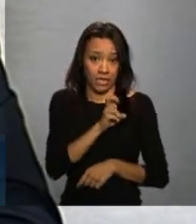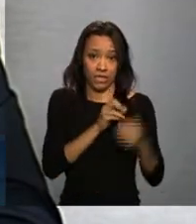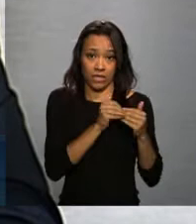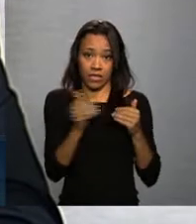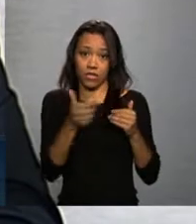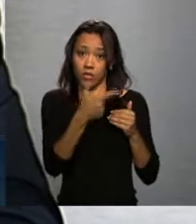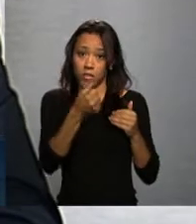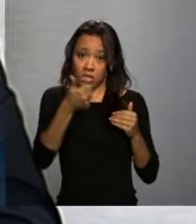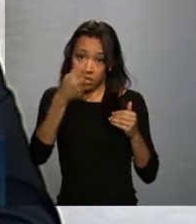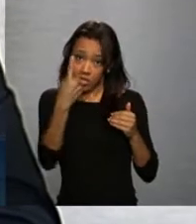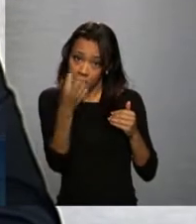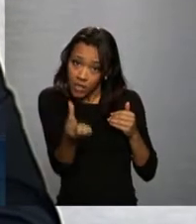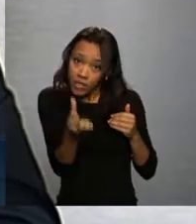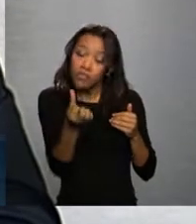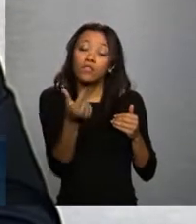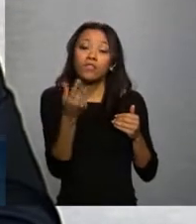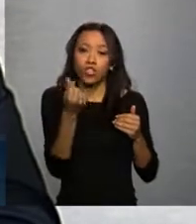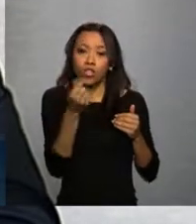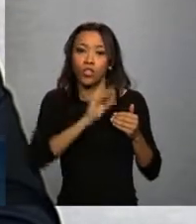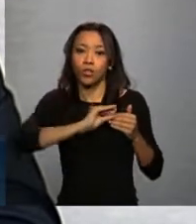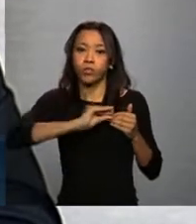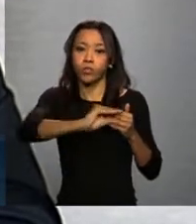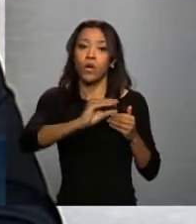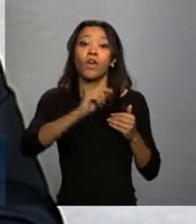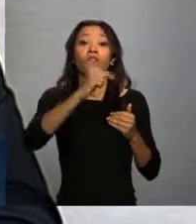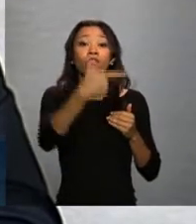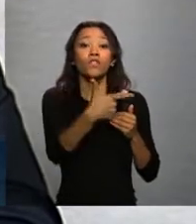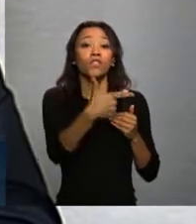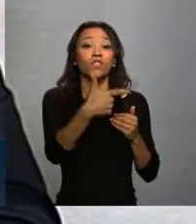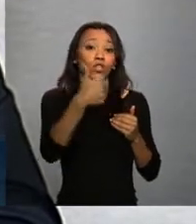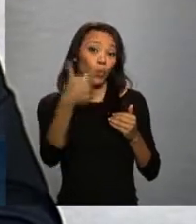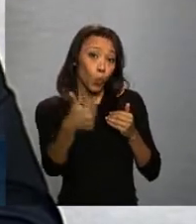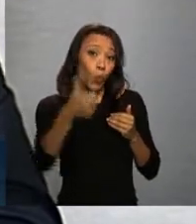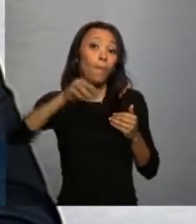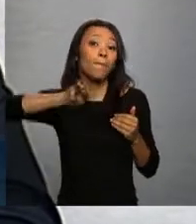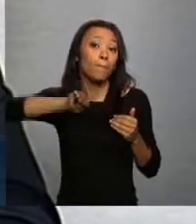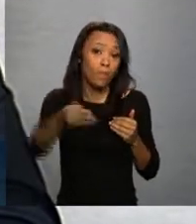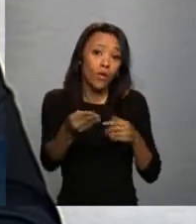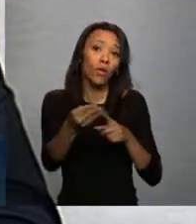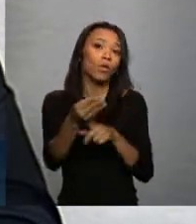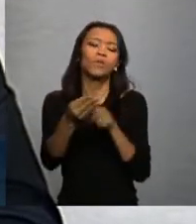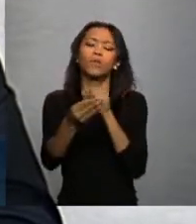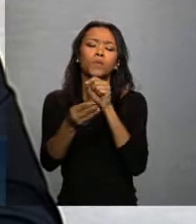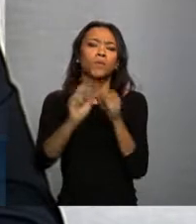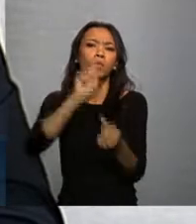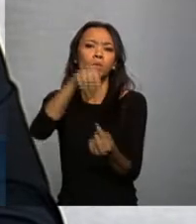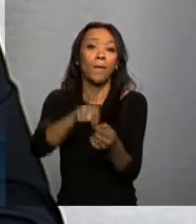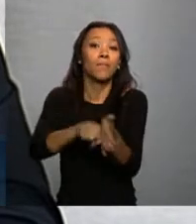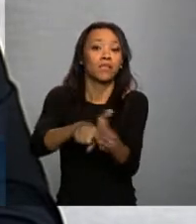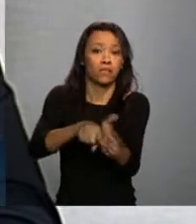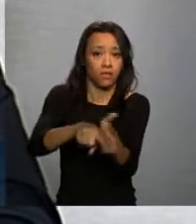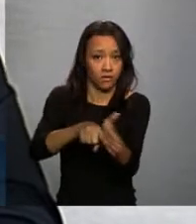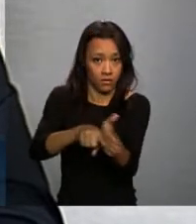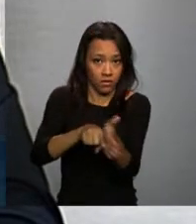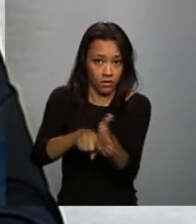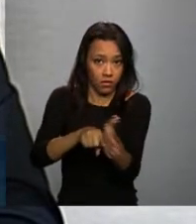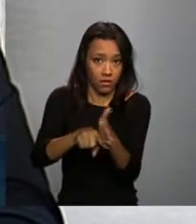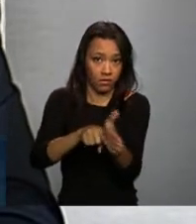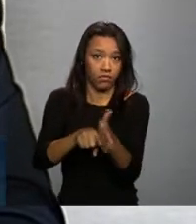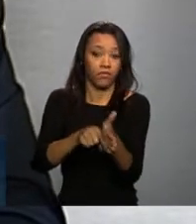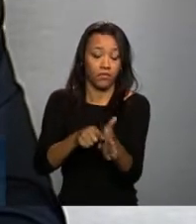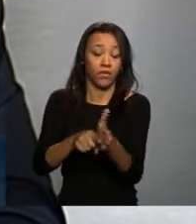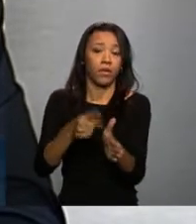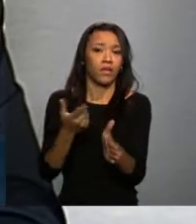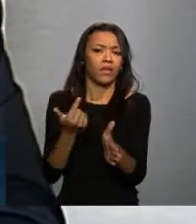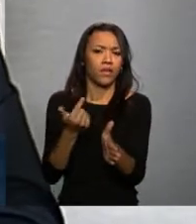vamos disponibilizar 21 milhões para pesquisas na área. Ou seja, nós vamos colocar quase metade dos recursos que nós colocamos nos